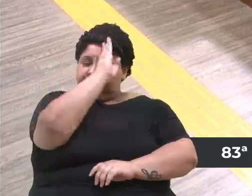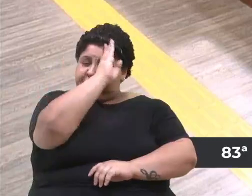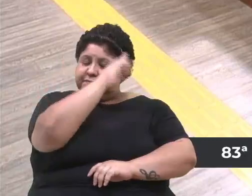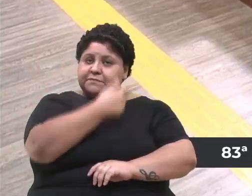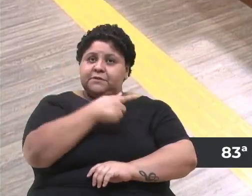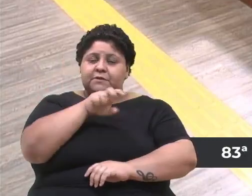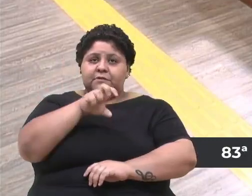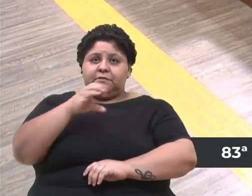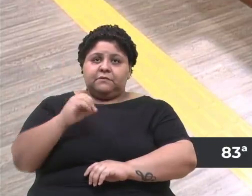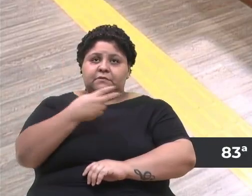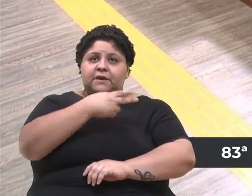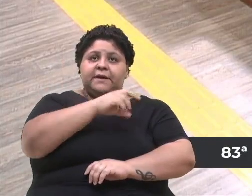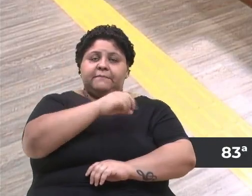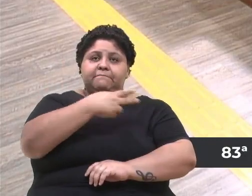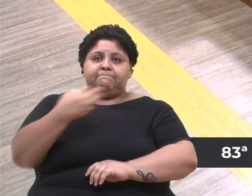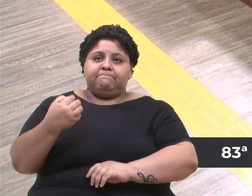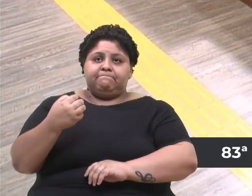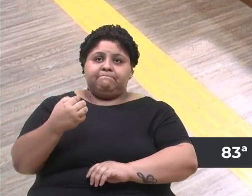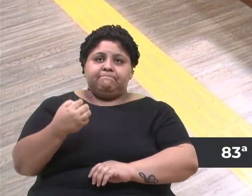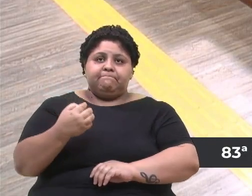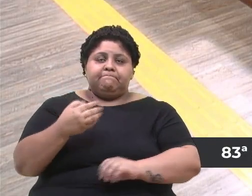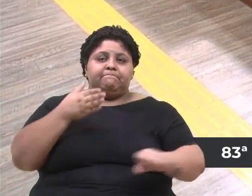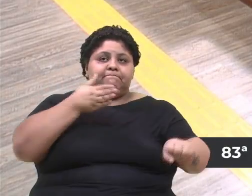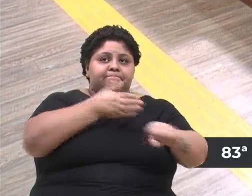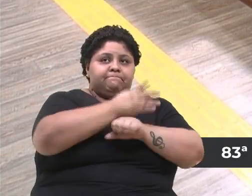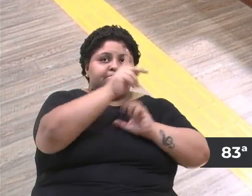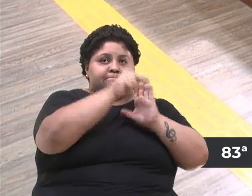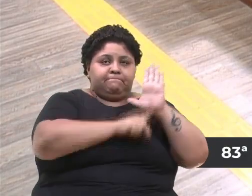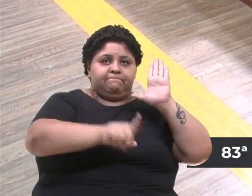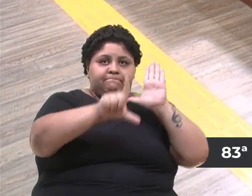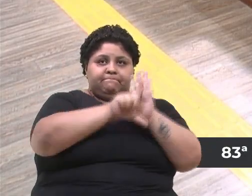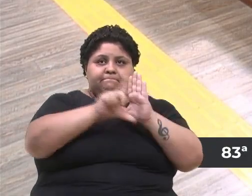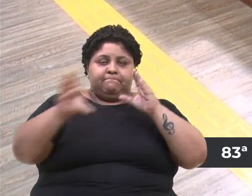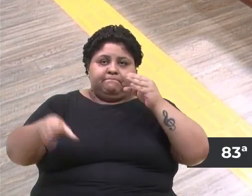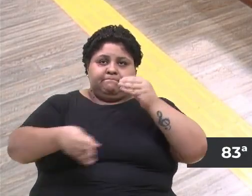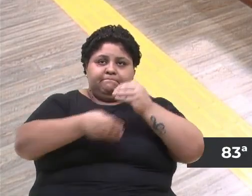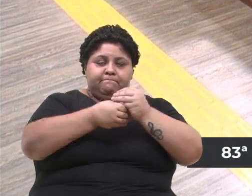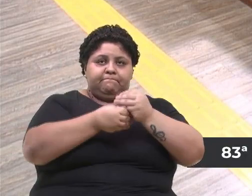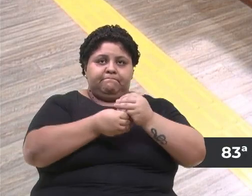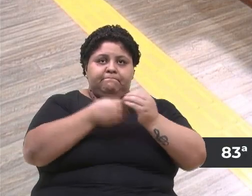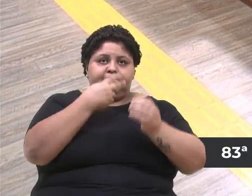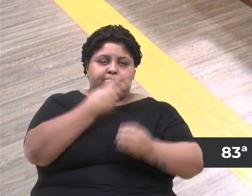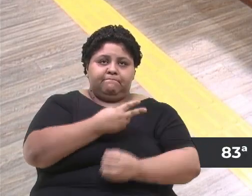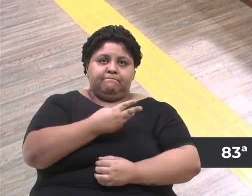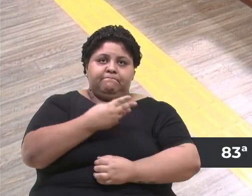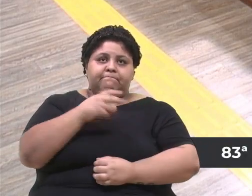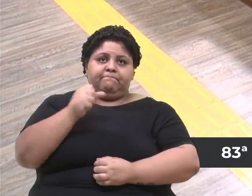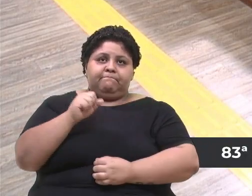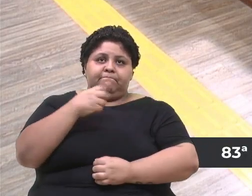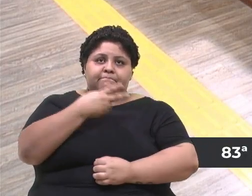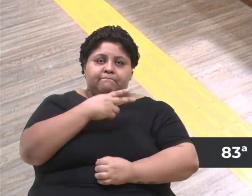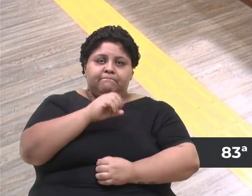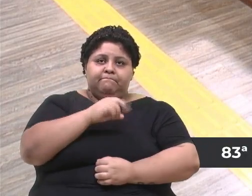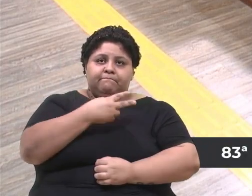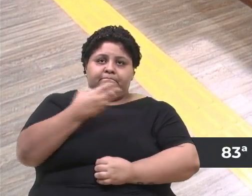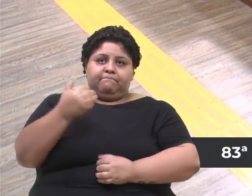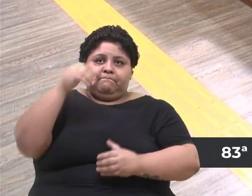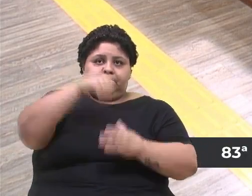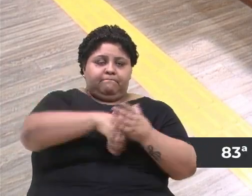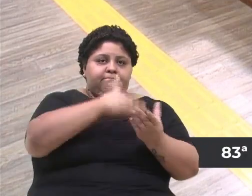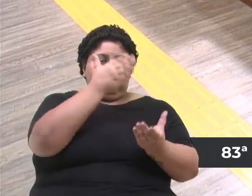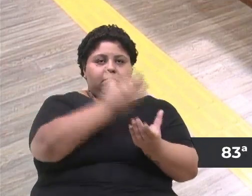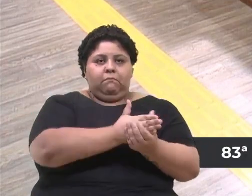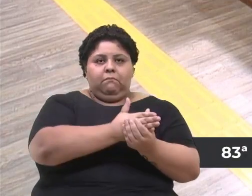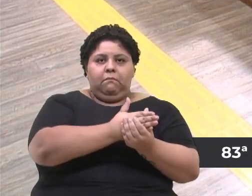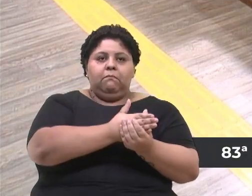Parecer favorável ao projeto de lei complementar número 38 barra 2023, contido no processo número